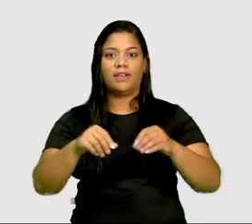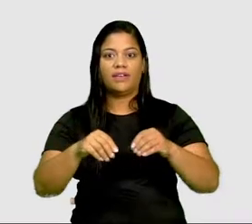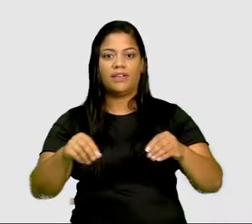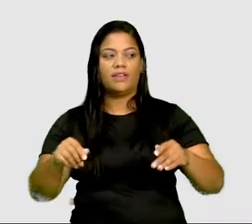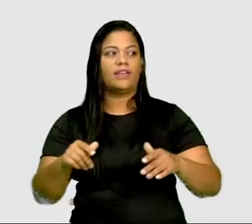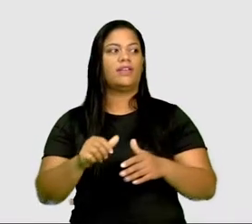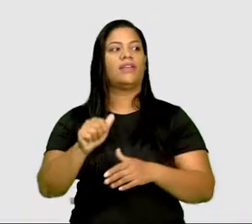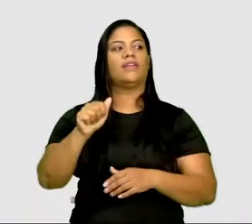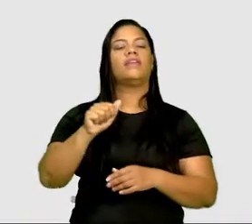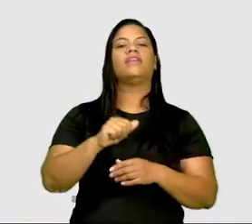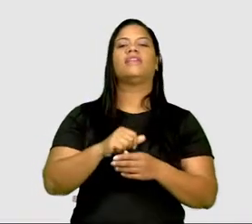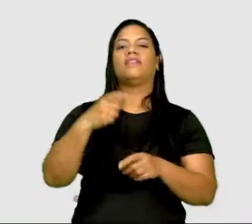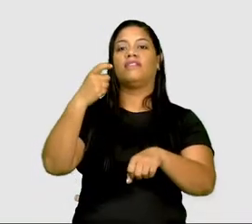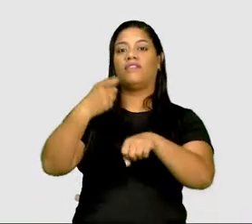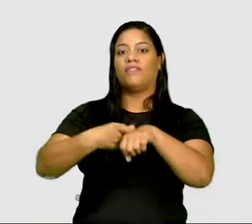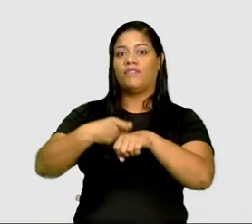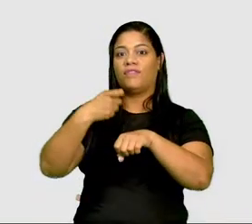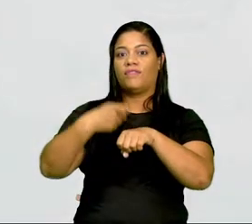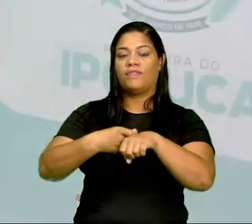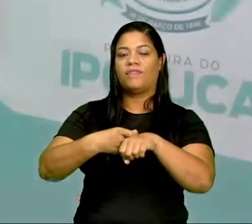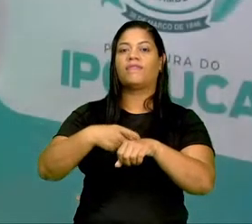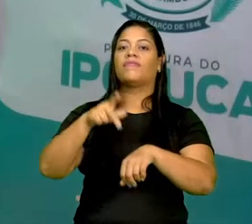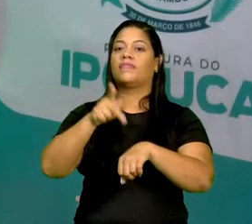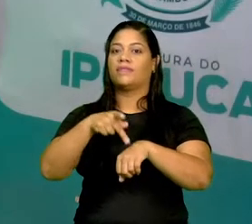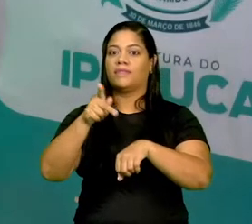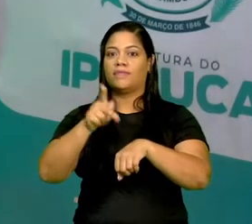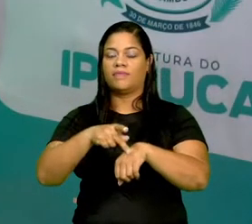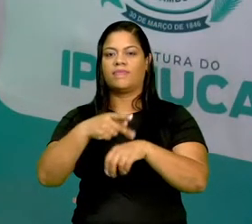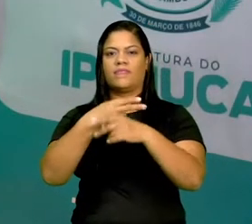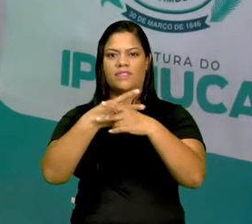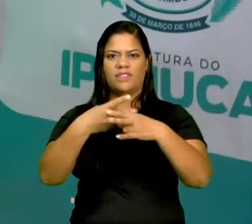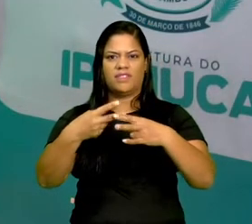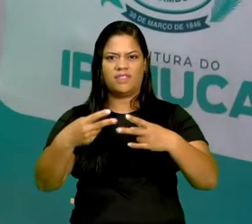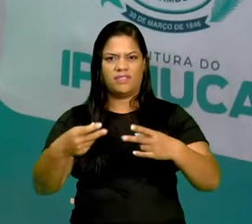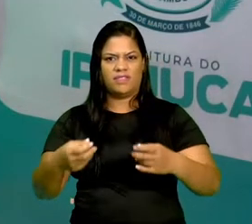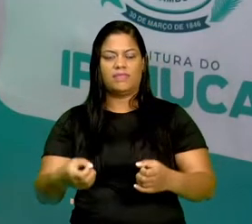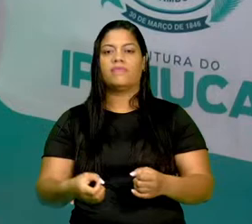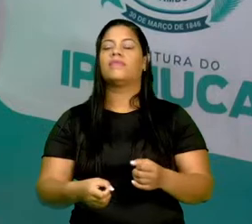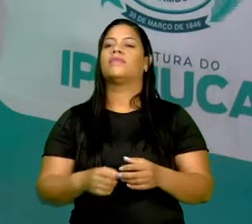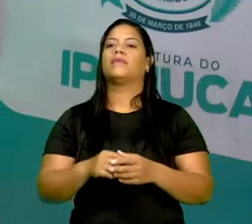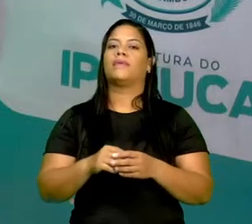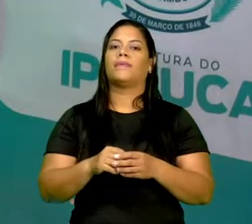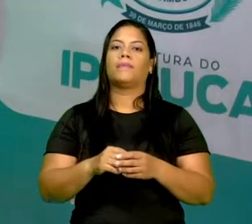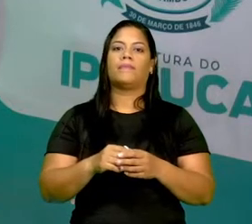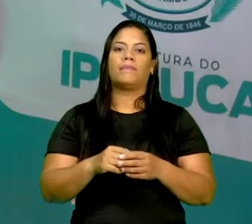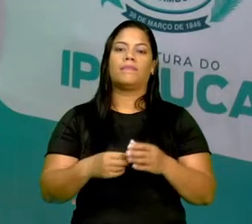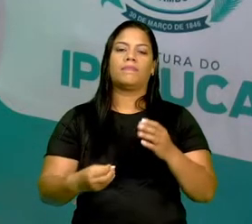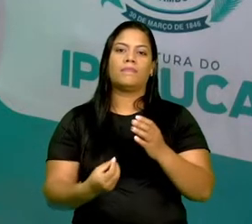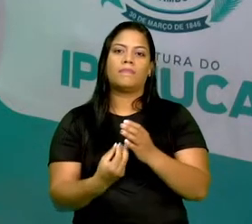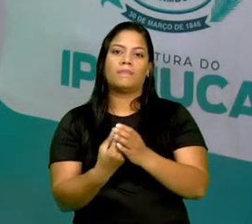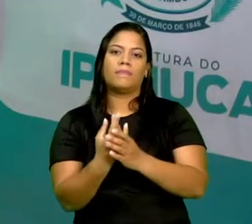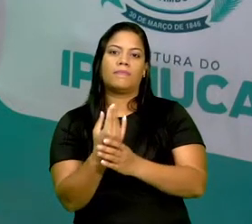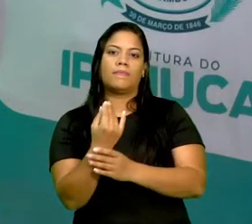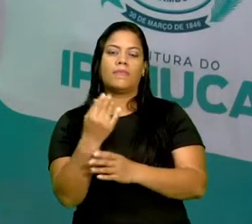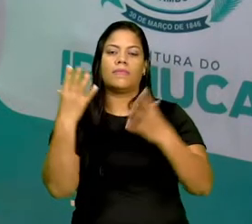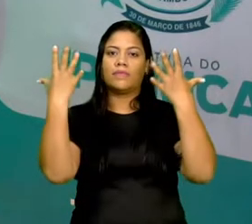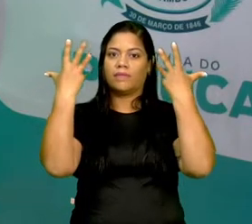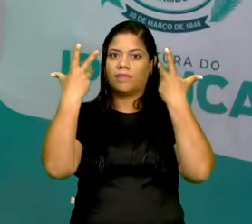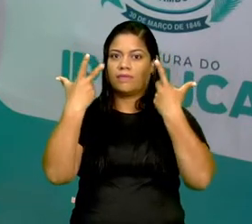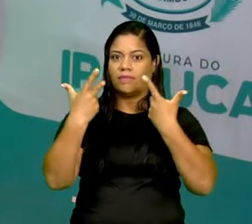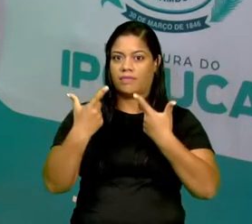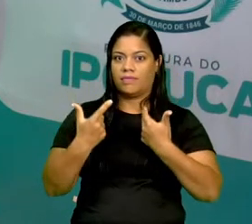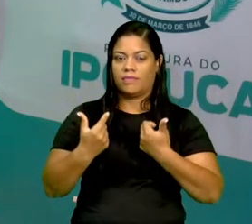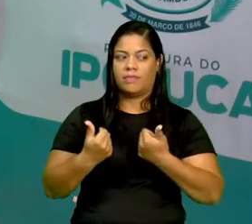argila, rochas e restos de plantas e animais que formam esse